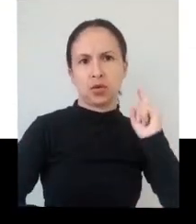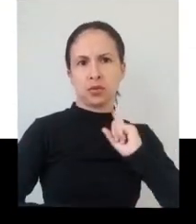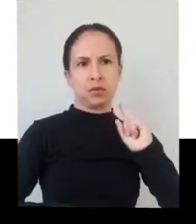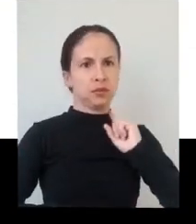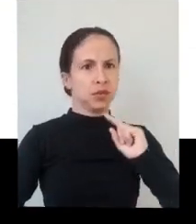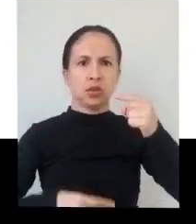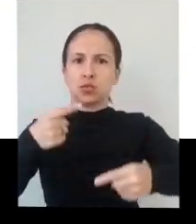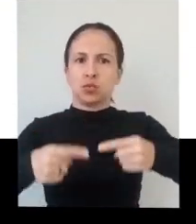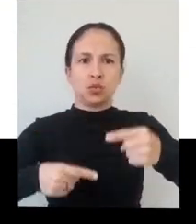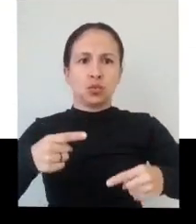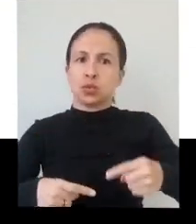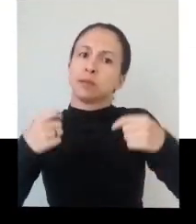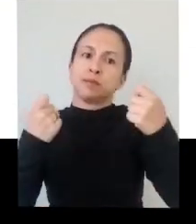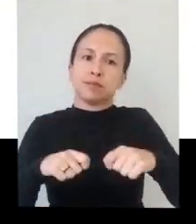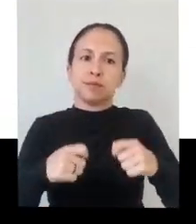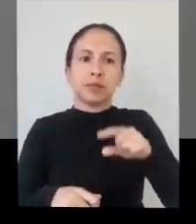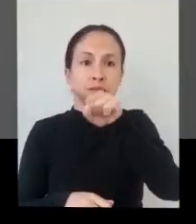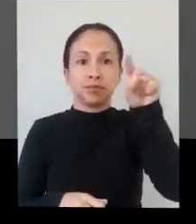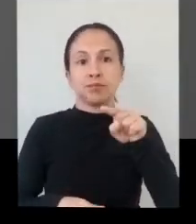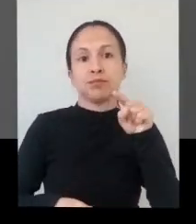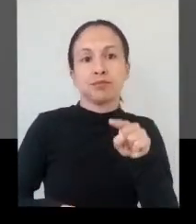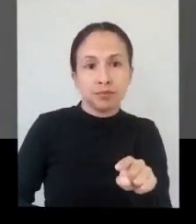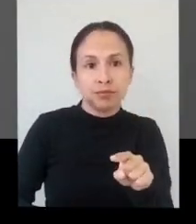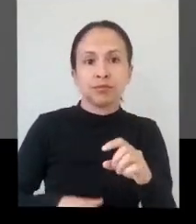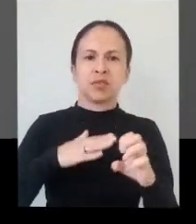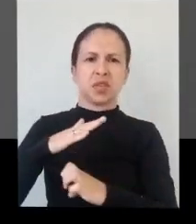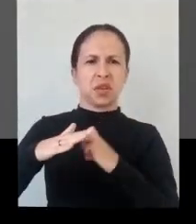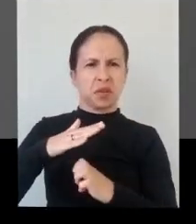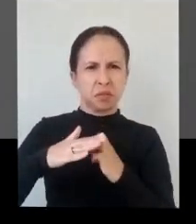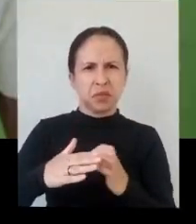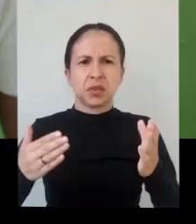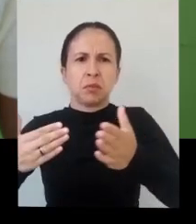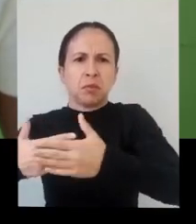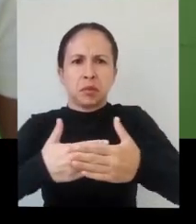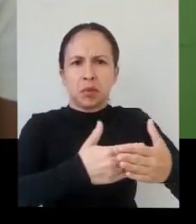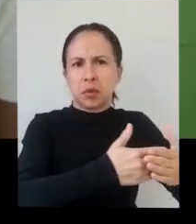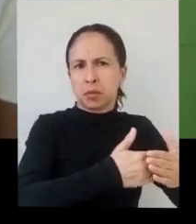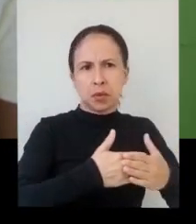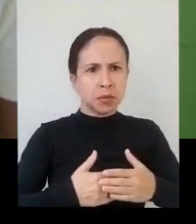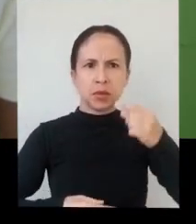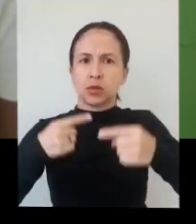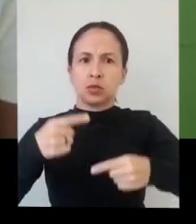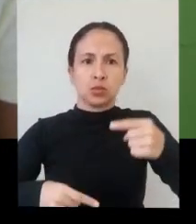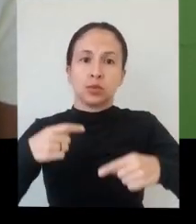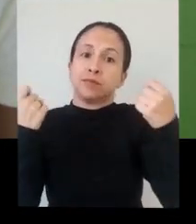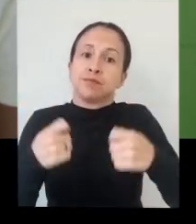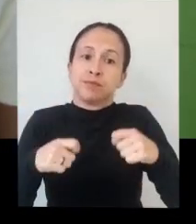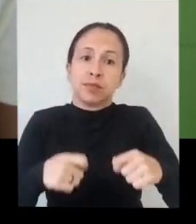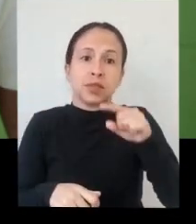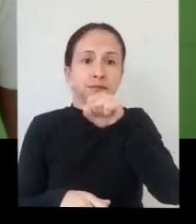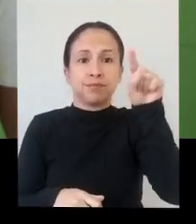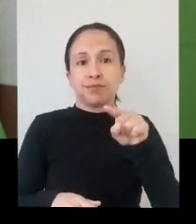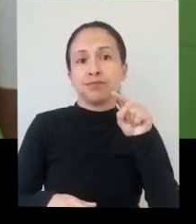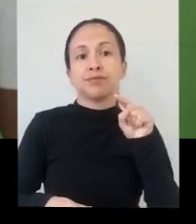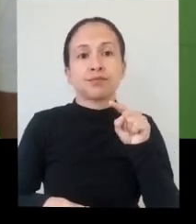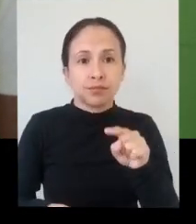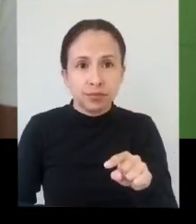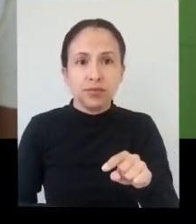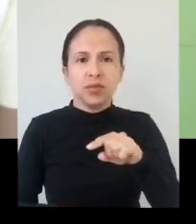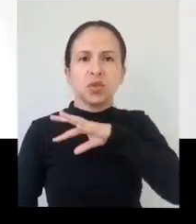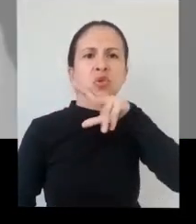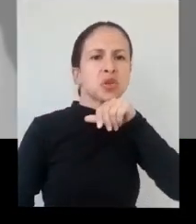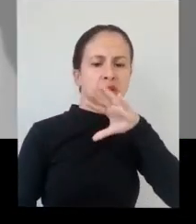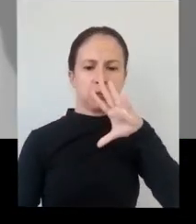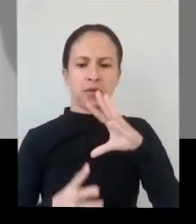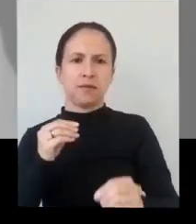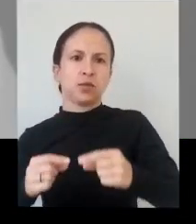filhos tem um dos piores índices do Estado. Isso não merece ser debatido? Milhares de comerciantes estão fechando as portas. Isso não merece